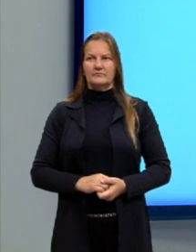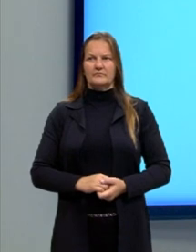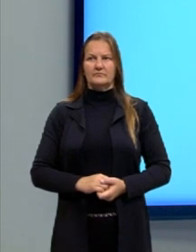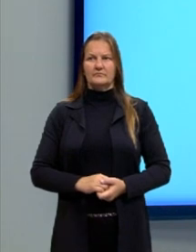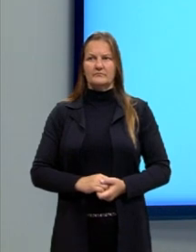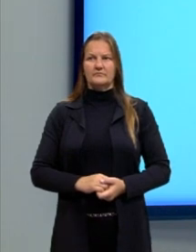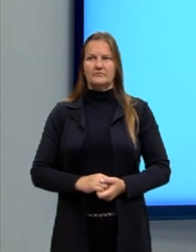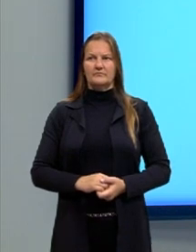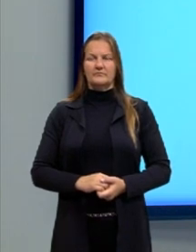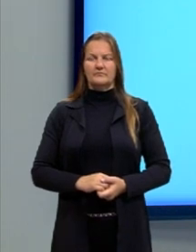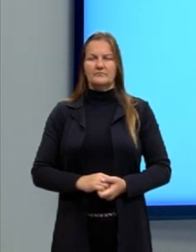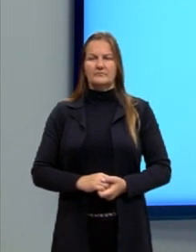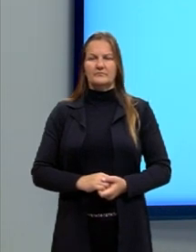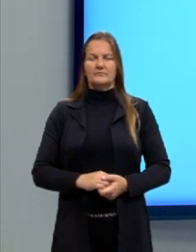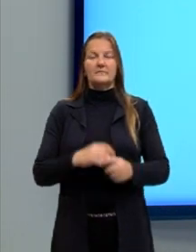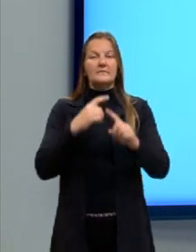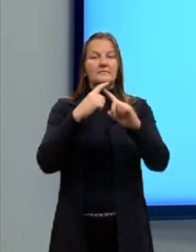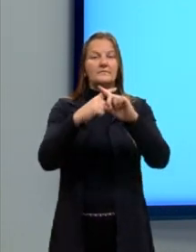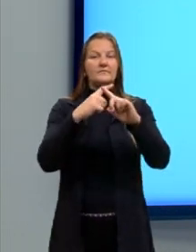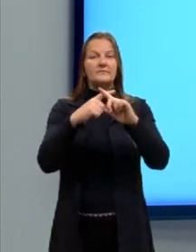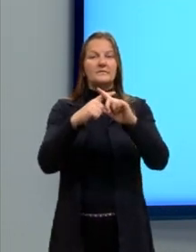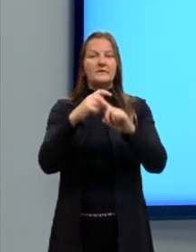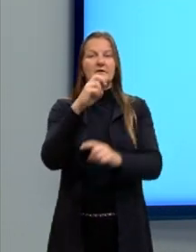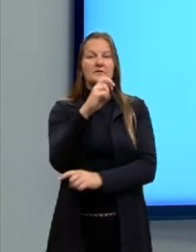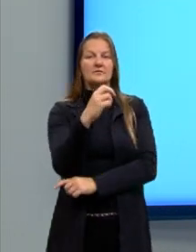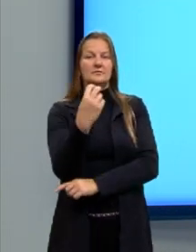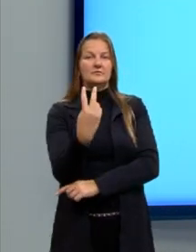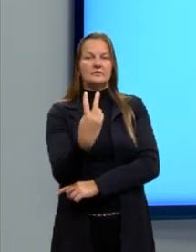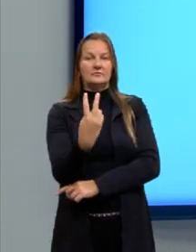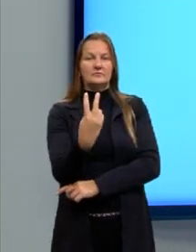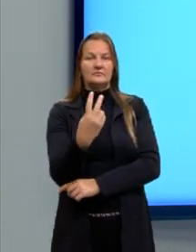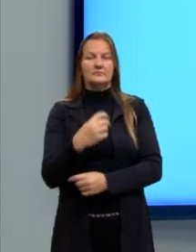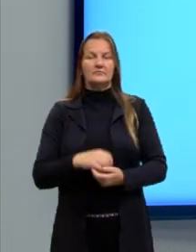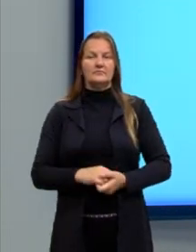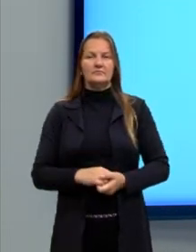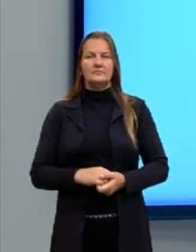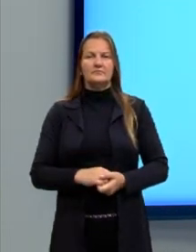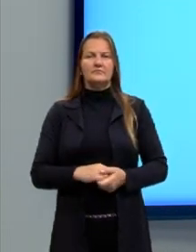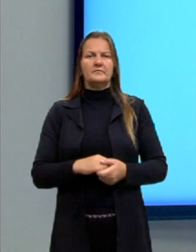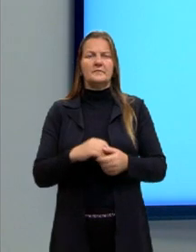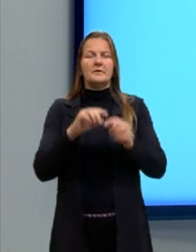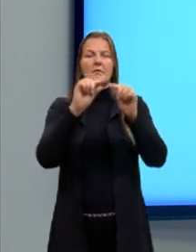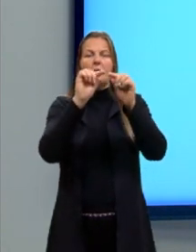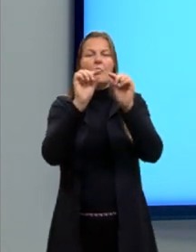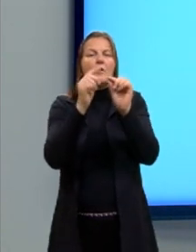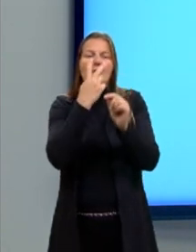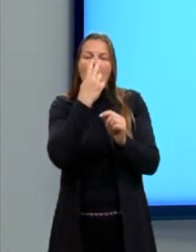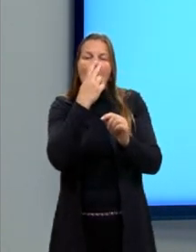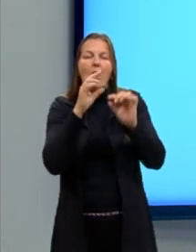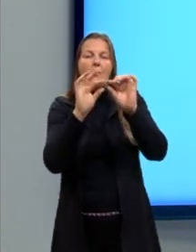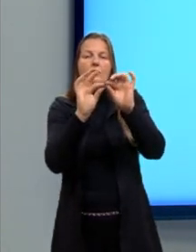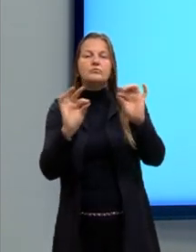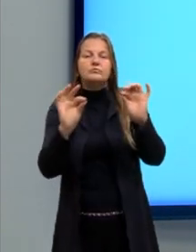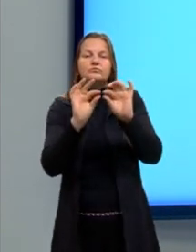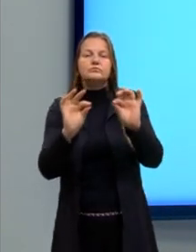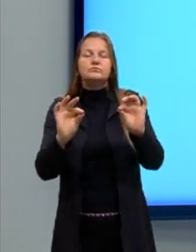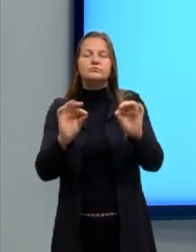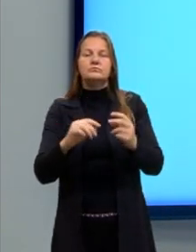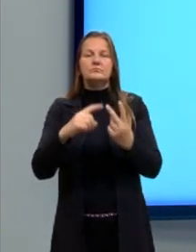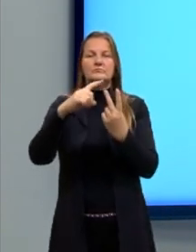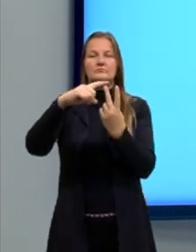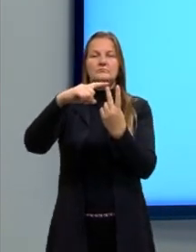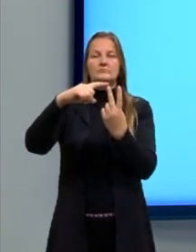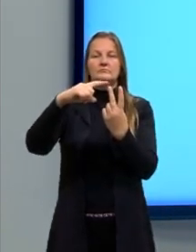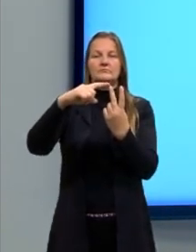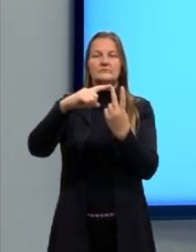e chegaríamos em 52. É como se a gente simplificasse o radical e ficasse somente